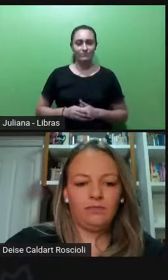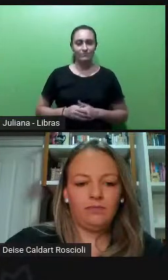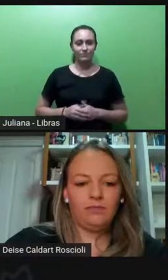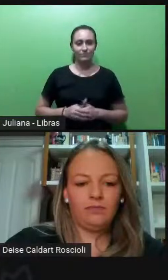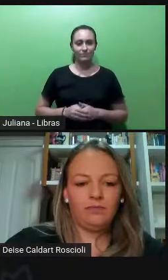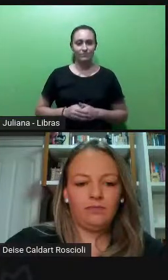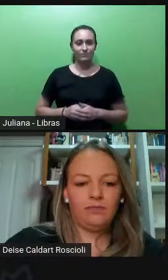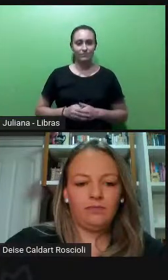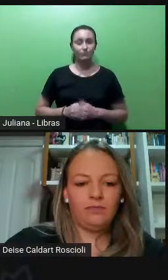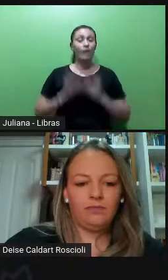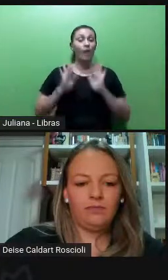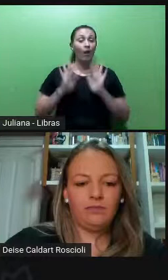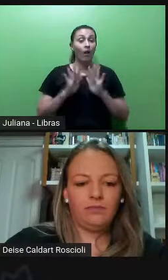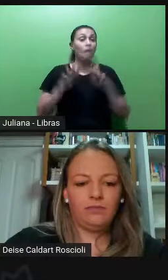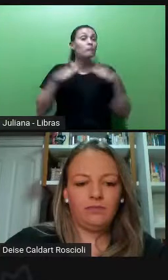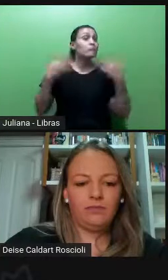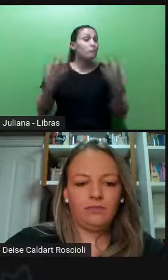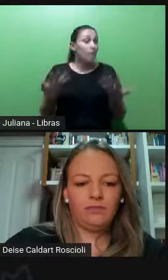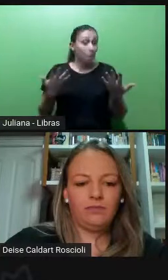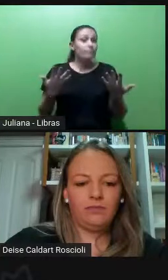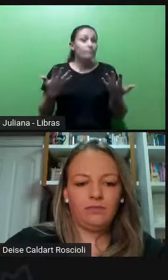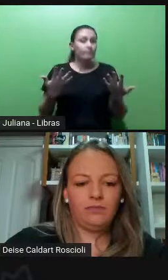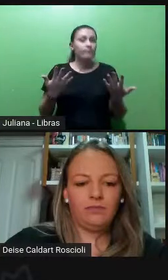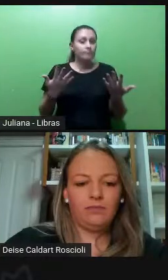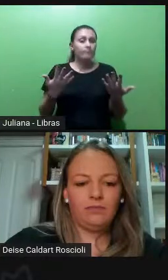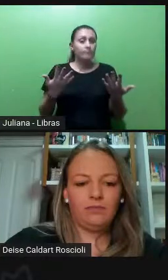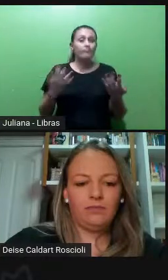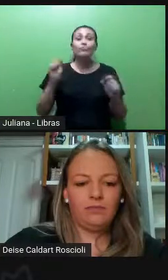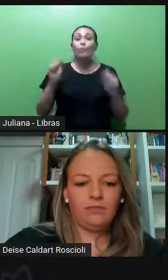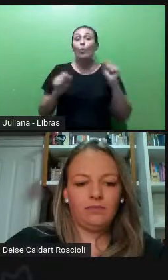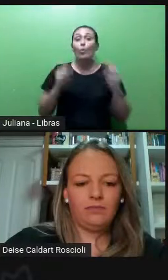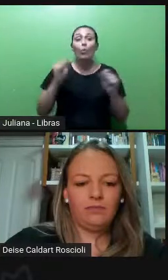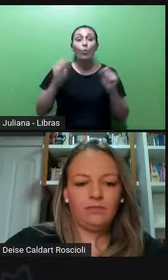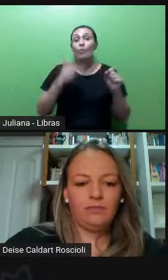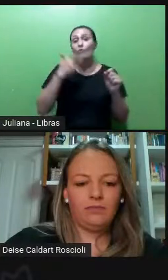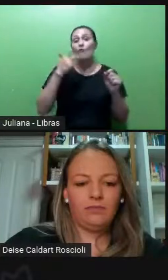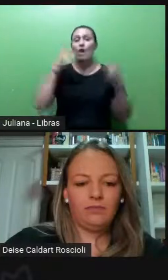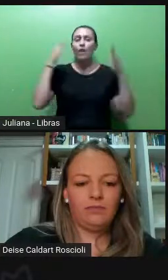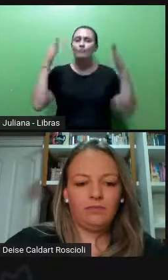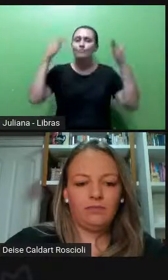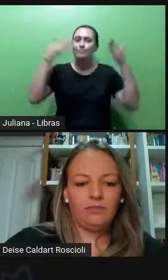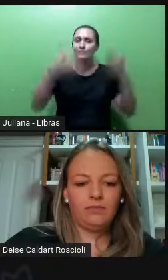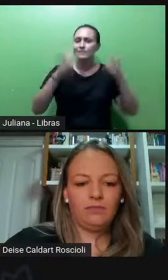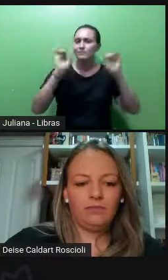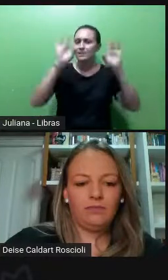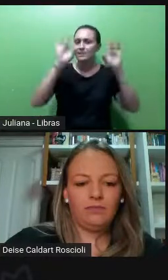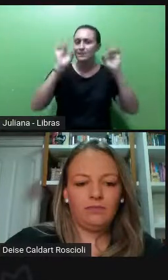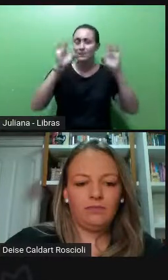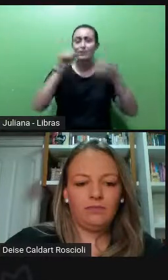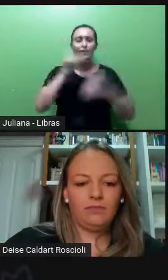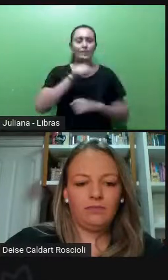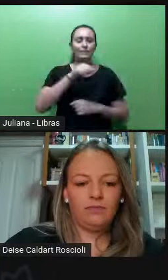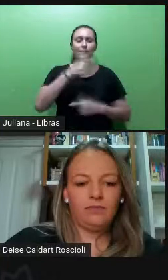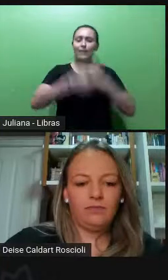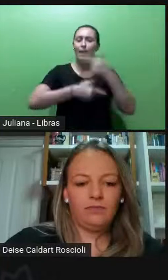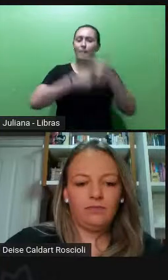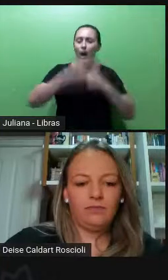Bom, e aí, do que se trata é a discussão específica da diversidade no trabalho, né?